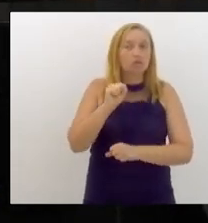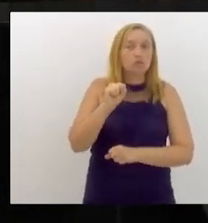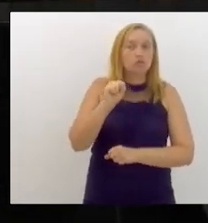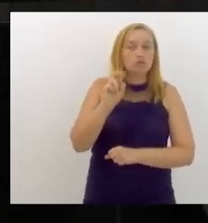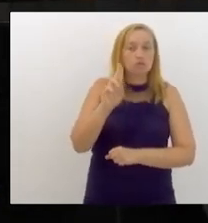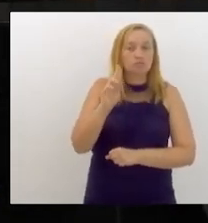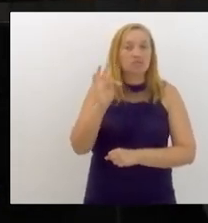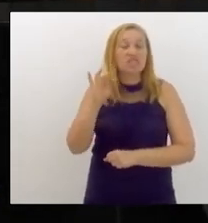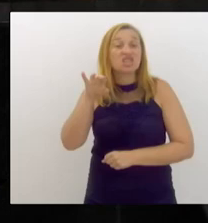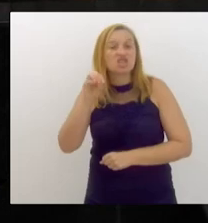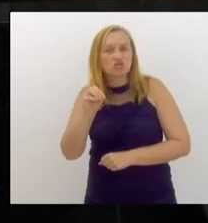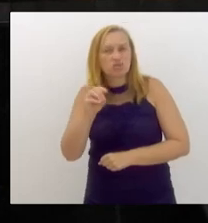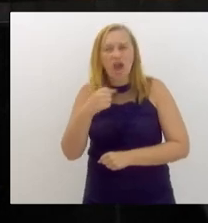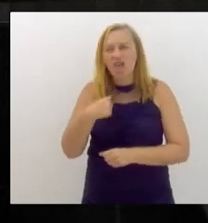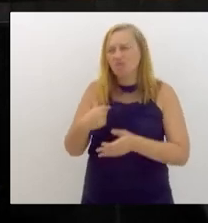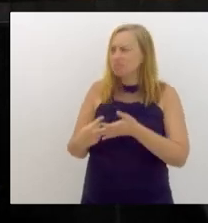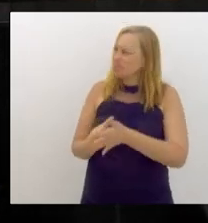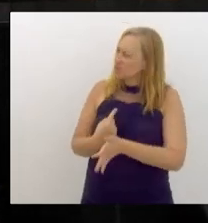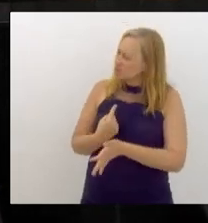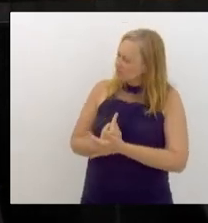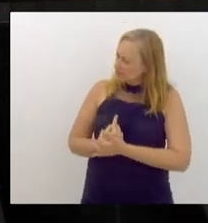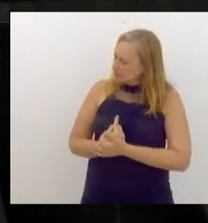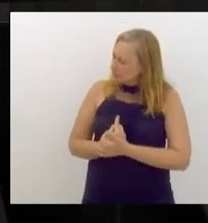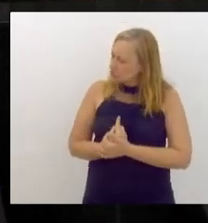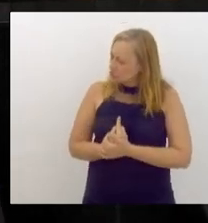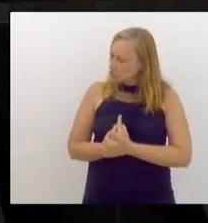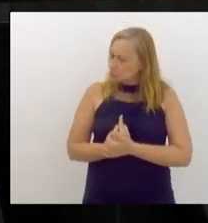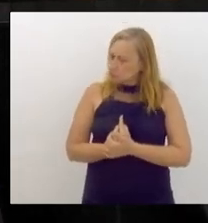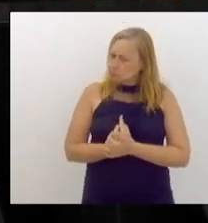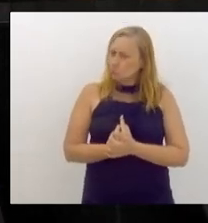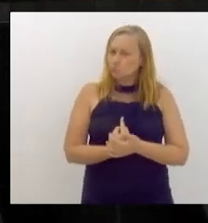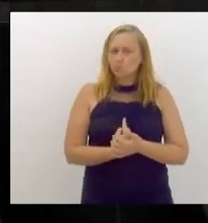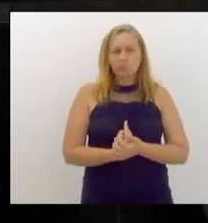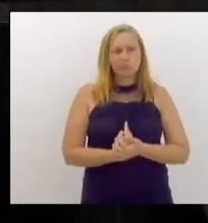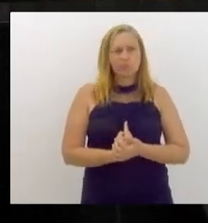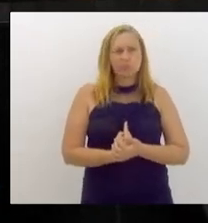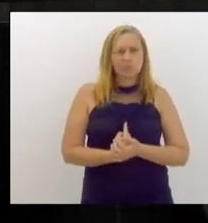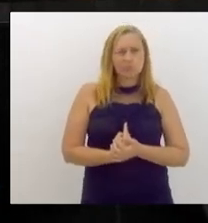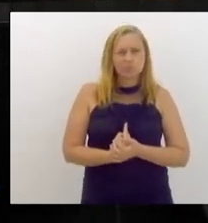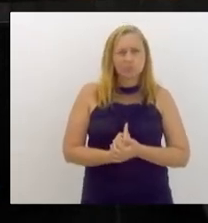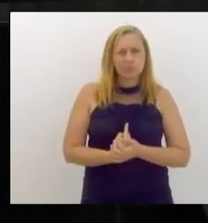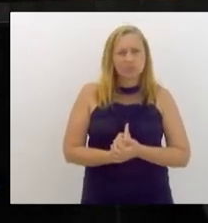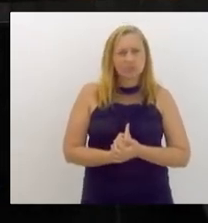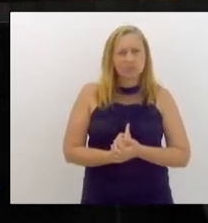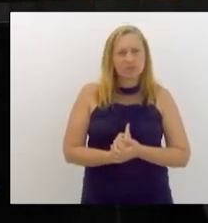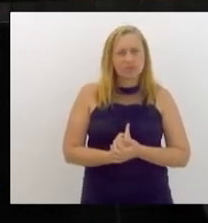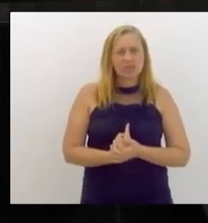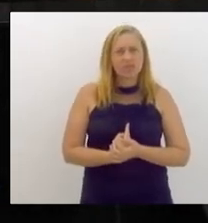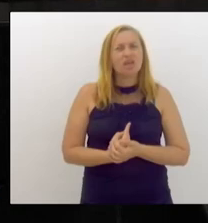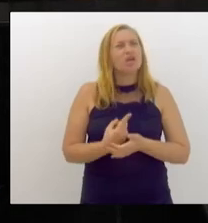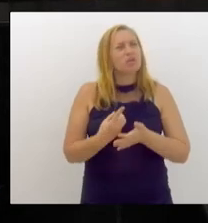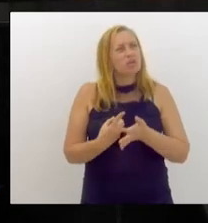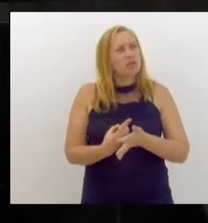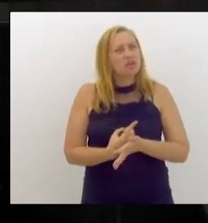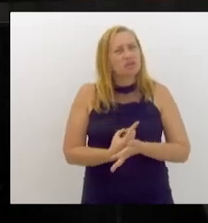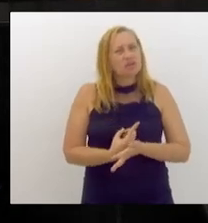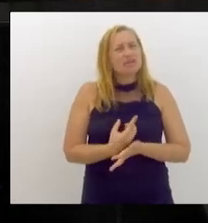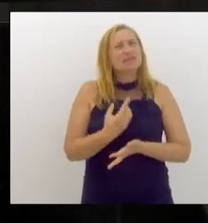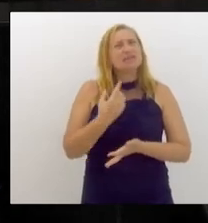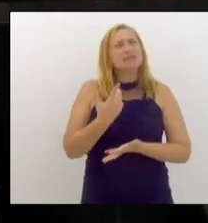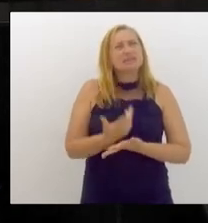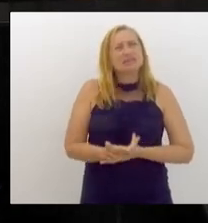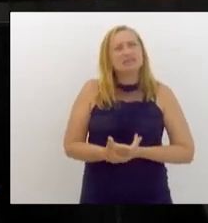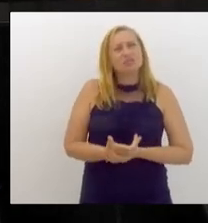Aí eu fico me perguntando, deputada Lúcia, não, eu estou perguntando mais, será